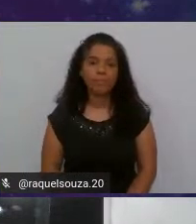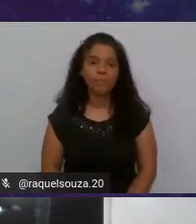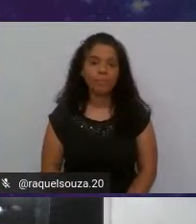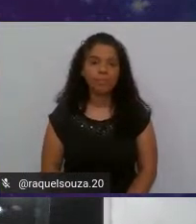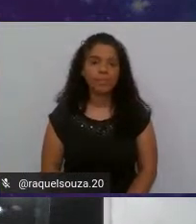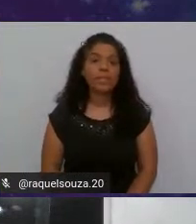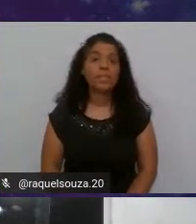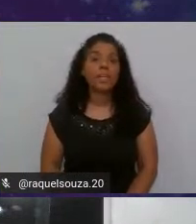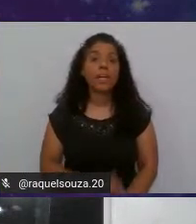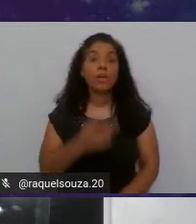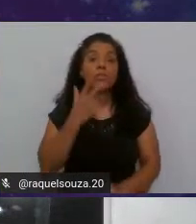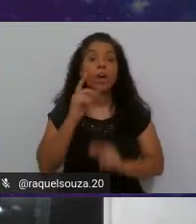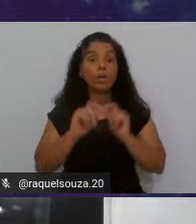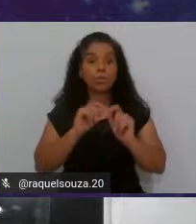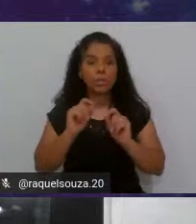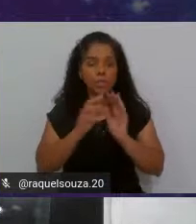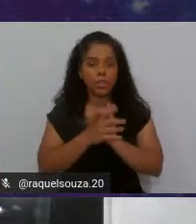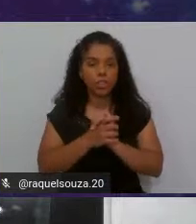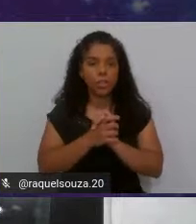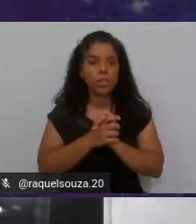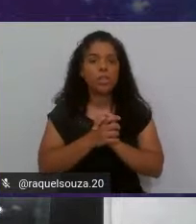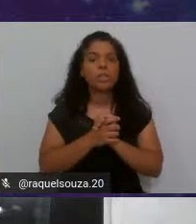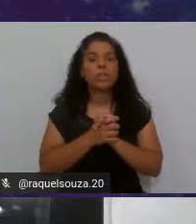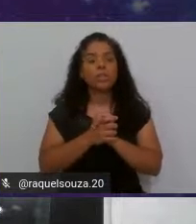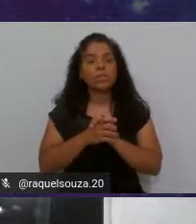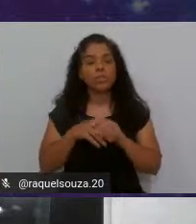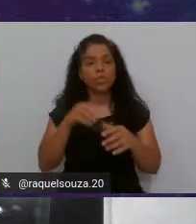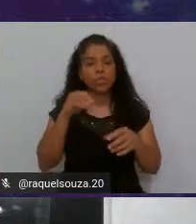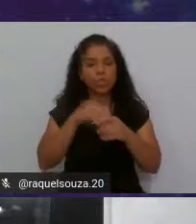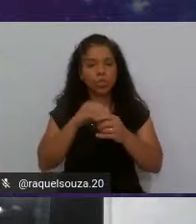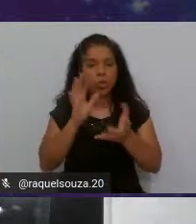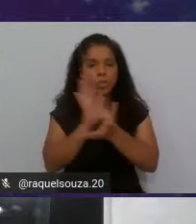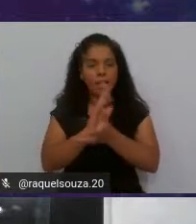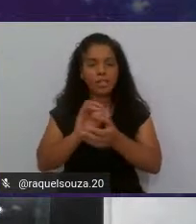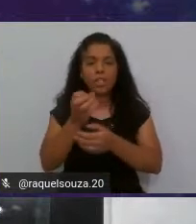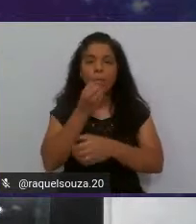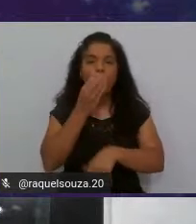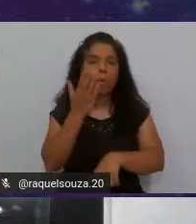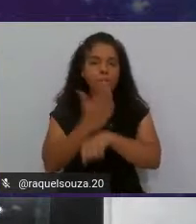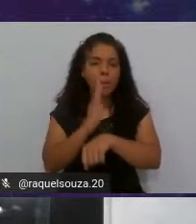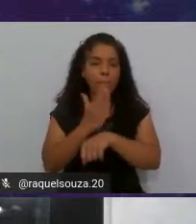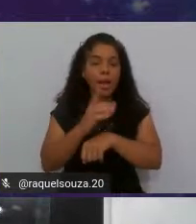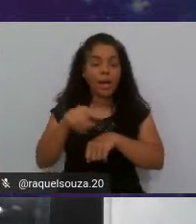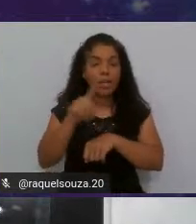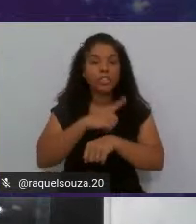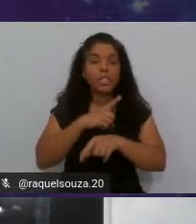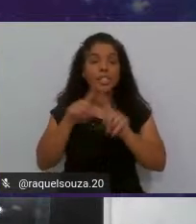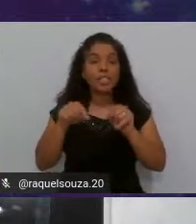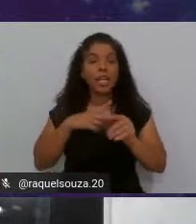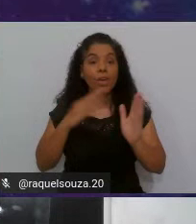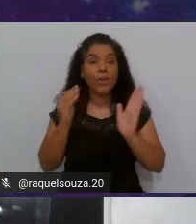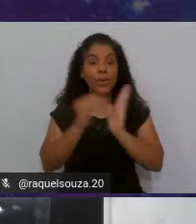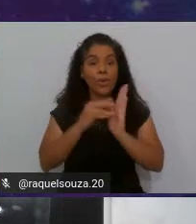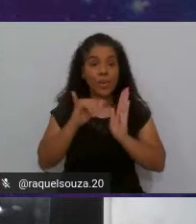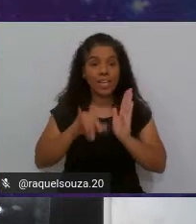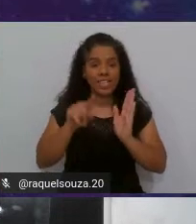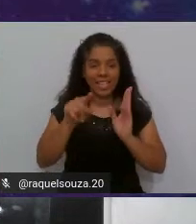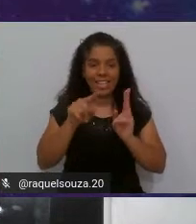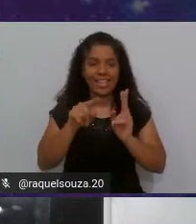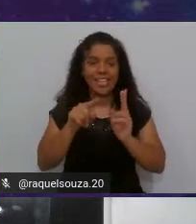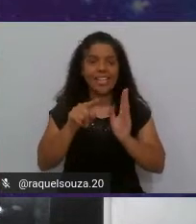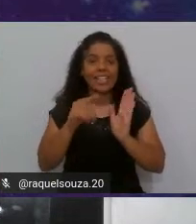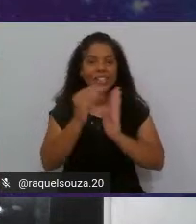eu falo o seguinte, no nosso style guide de boas práticas, nós temos um item lá até no